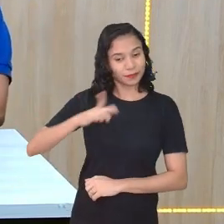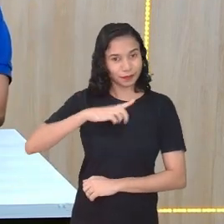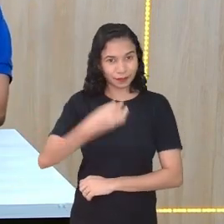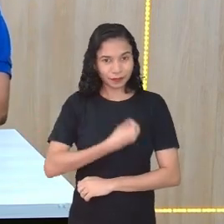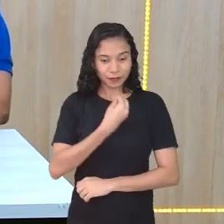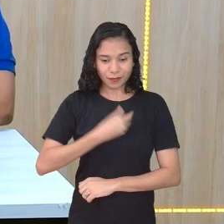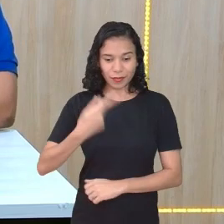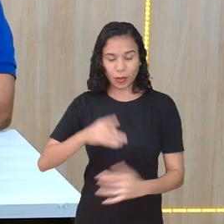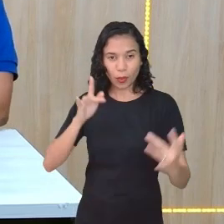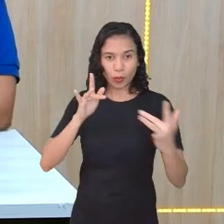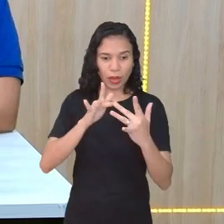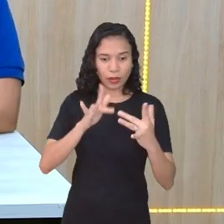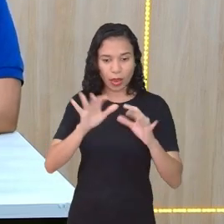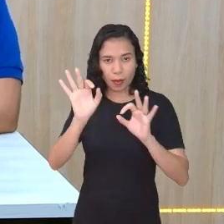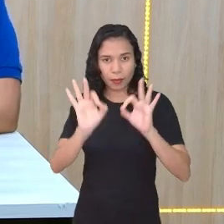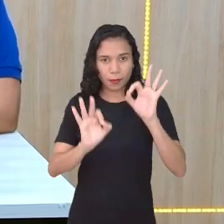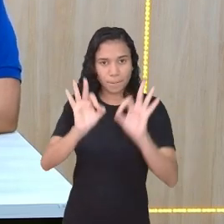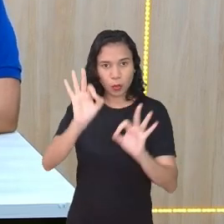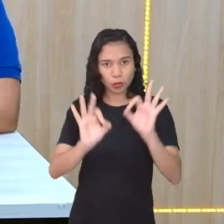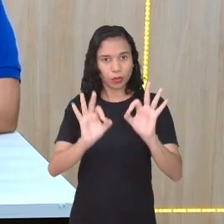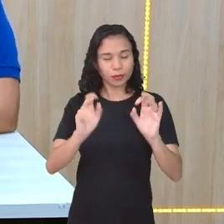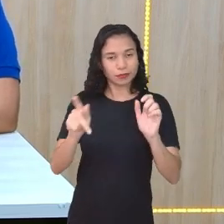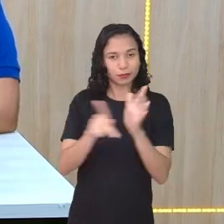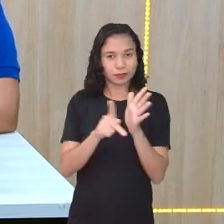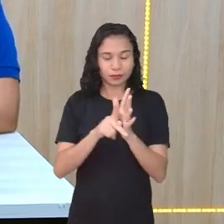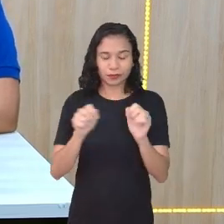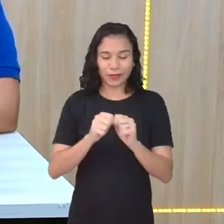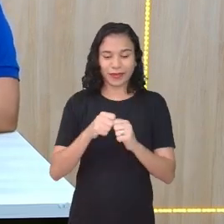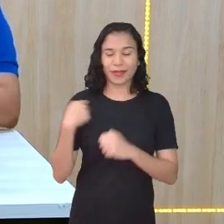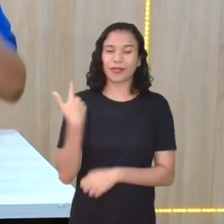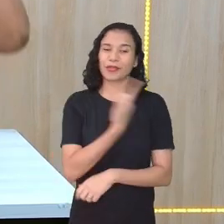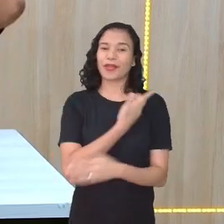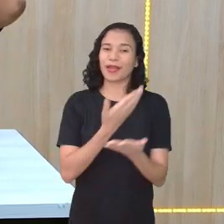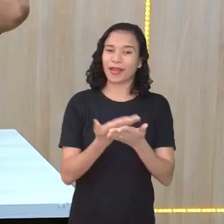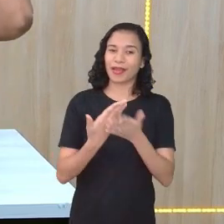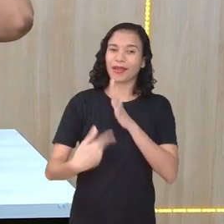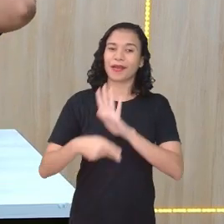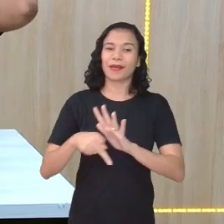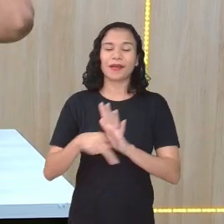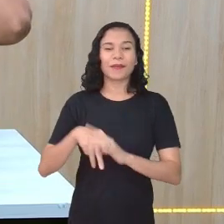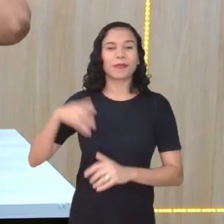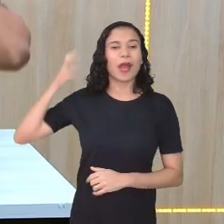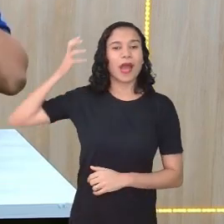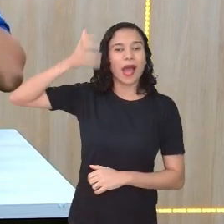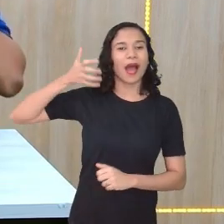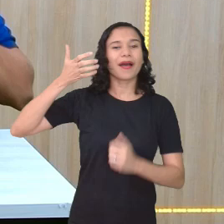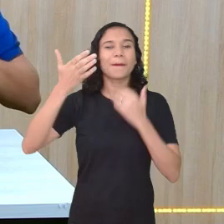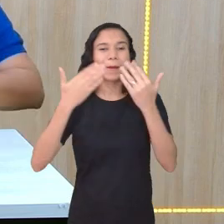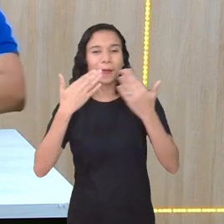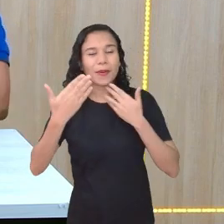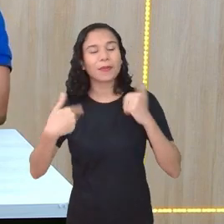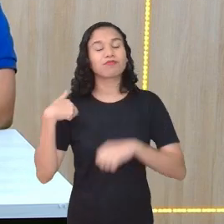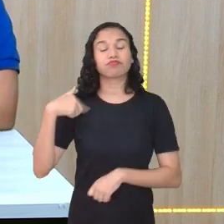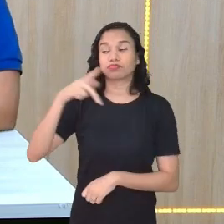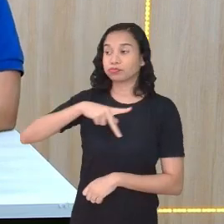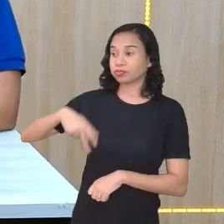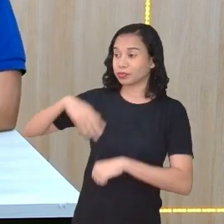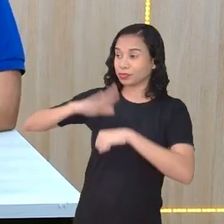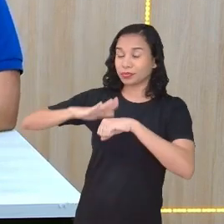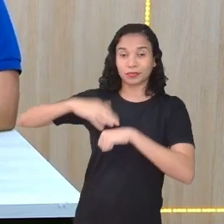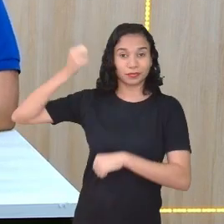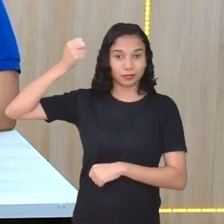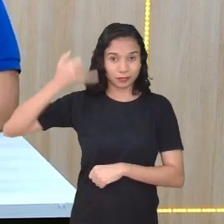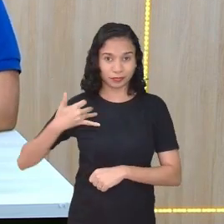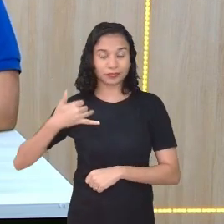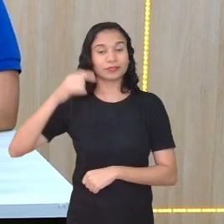conectada, pronta, preparando o espírito pra aula de podcast, tá certo? Assim como a professora Camille fez, eu vou me autodescrever